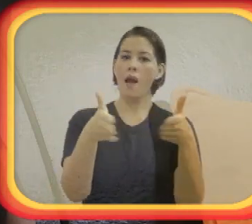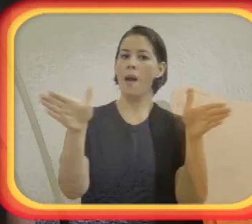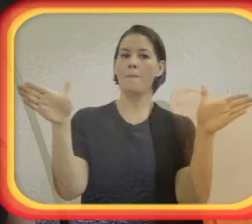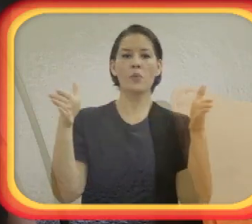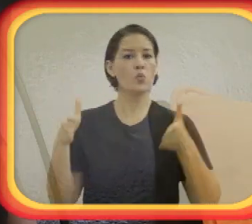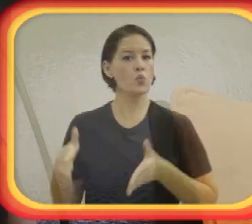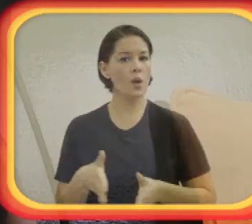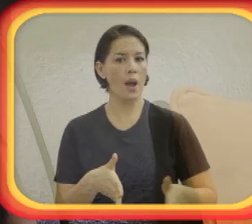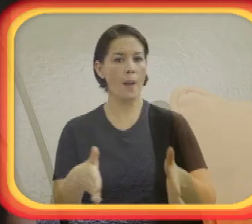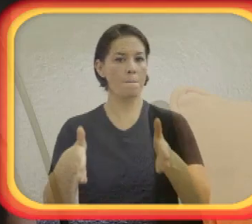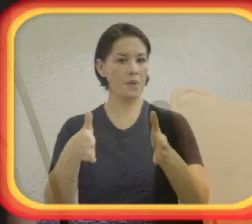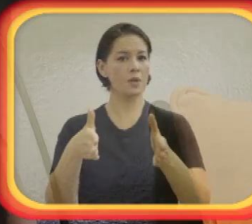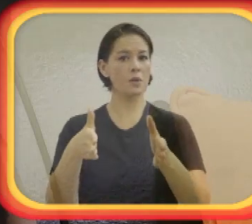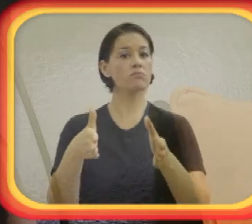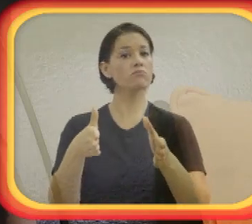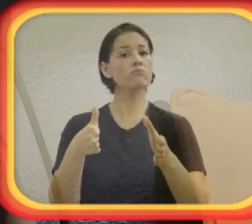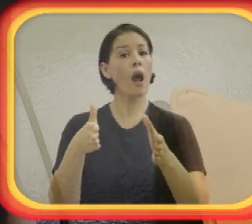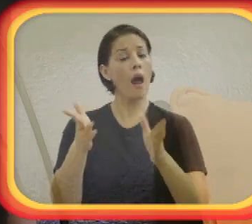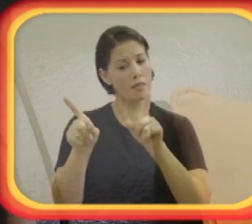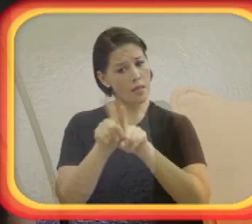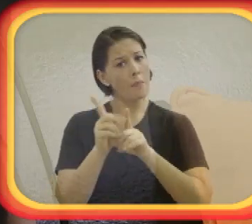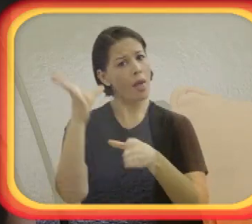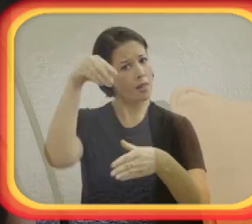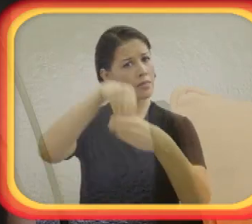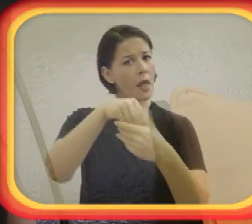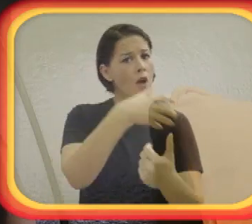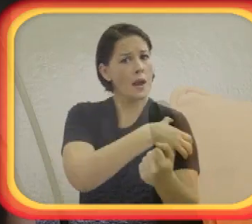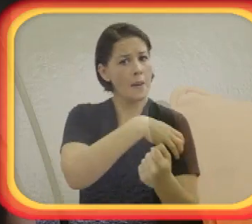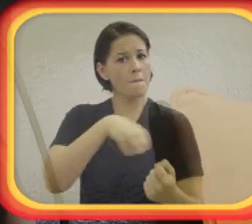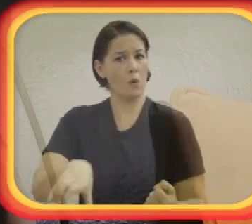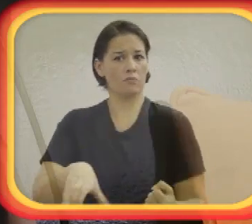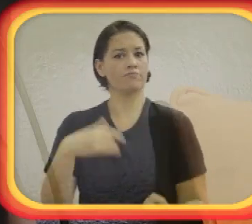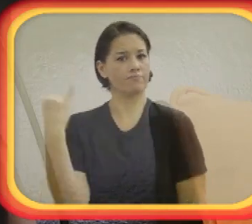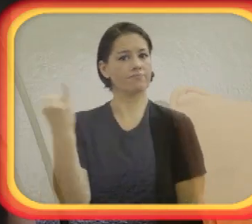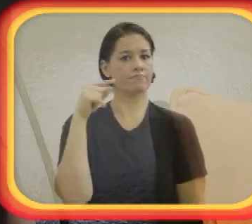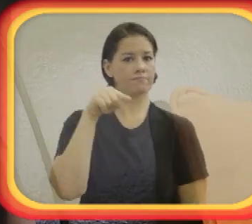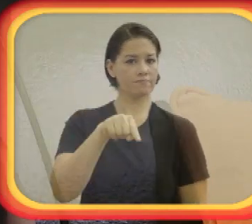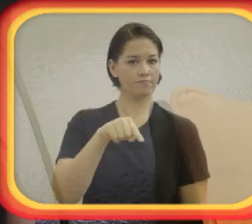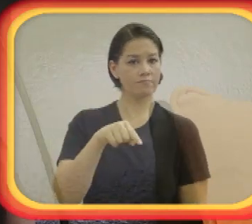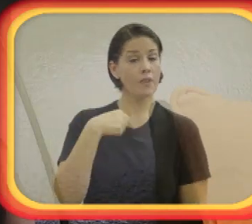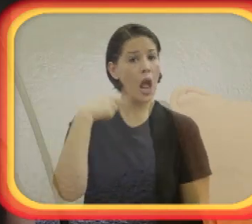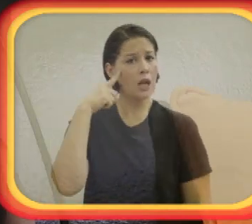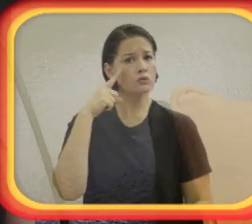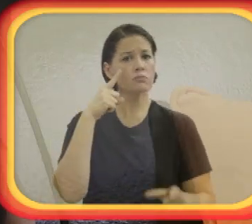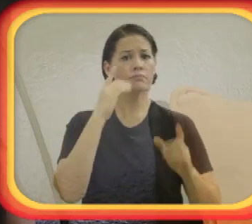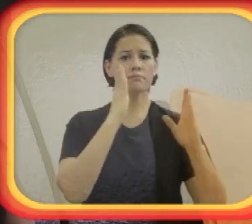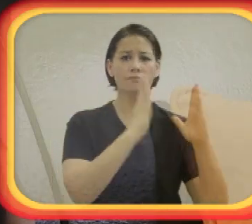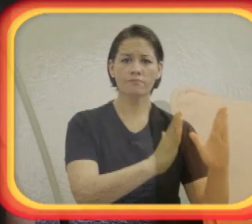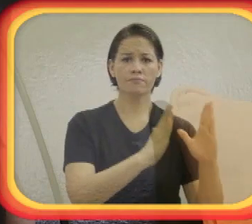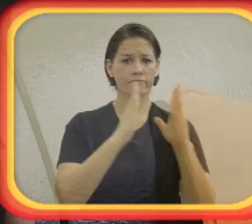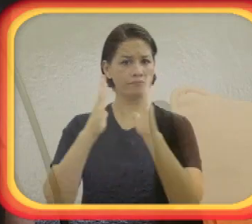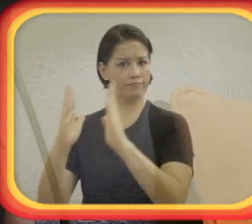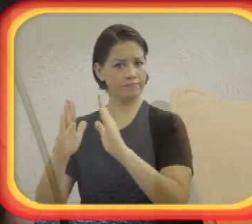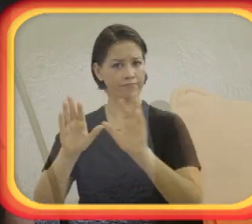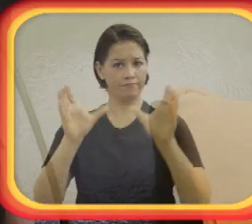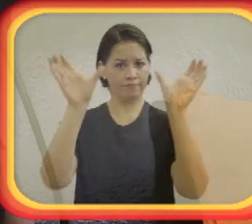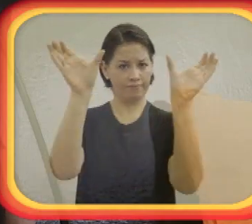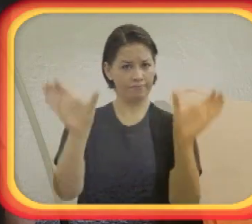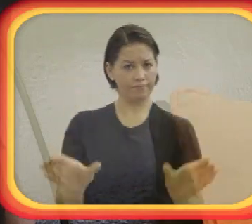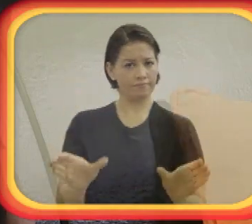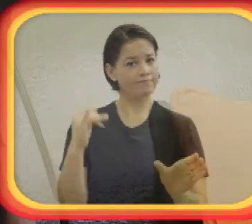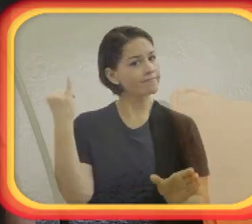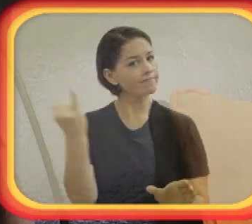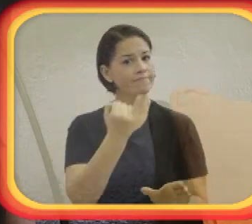o trato, que as autoridades aprendam, que as delegadas aprendam a trabalhar